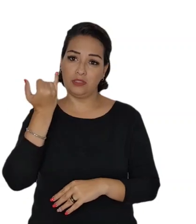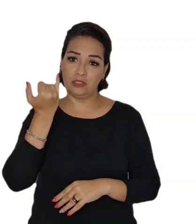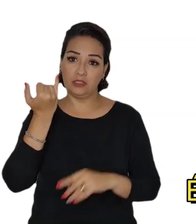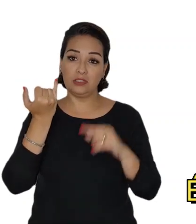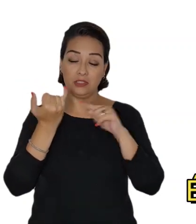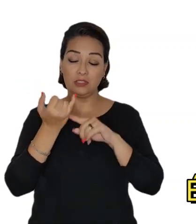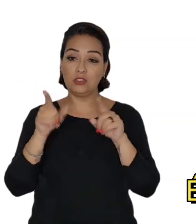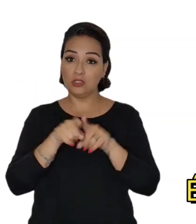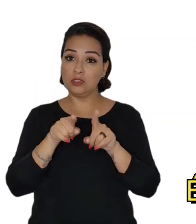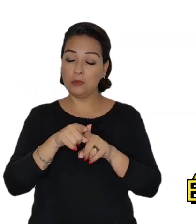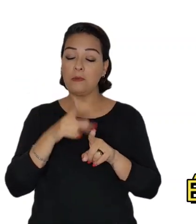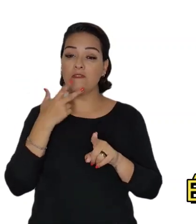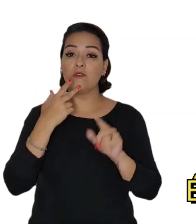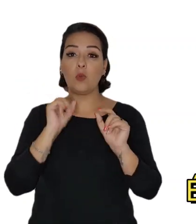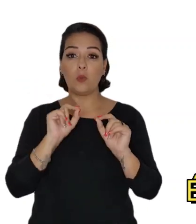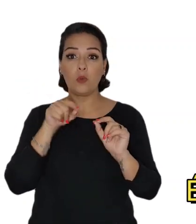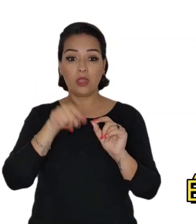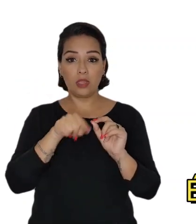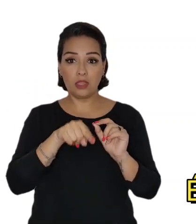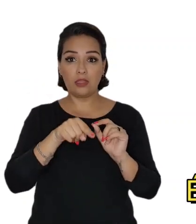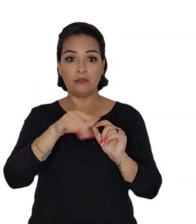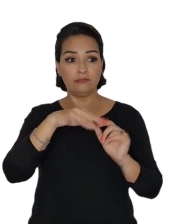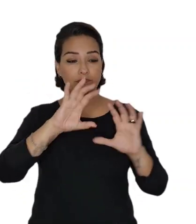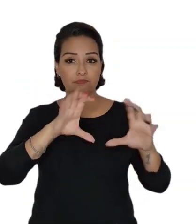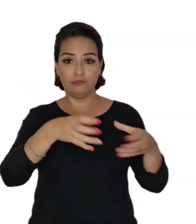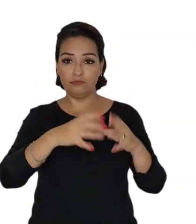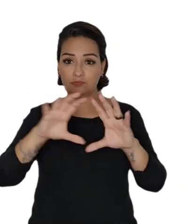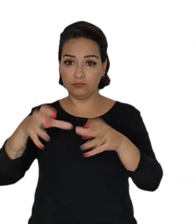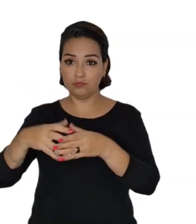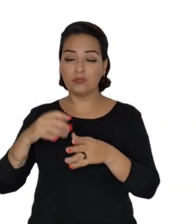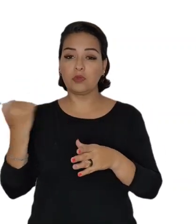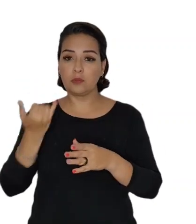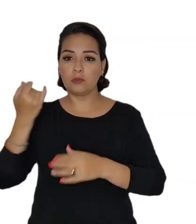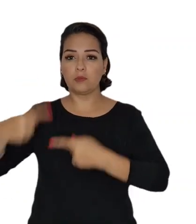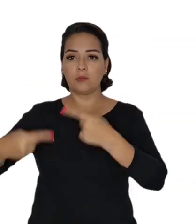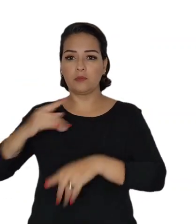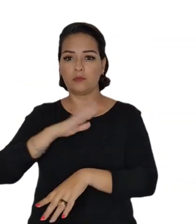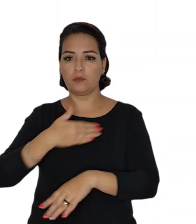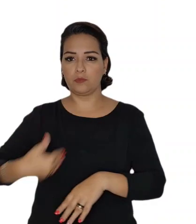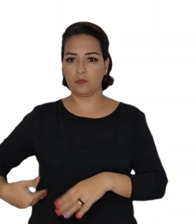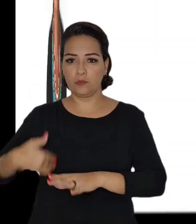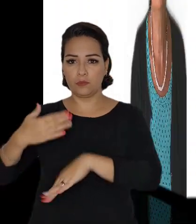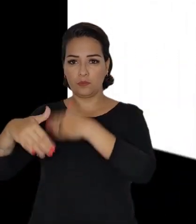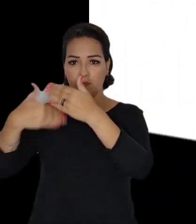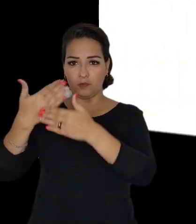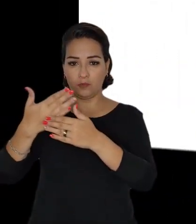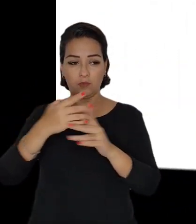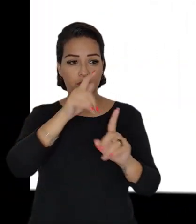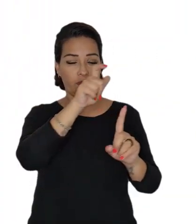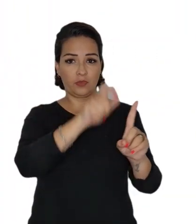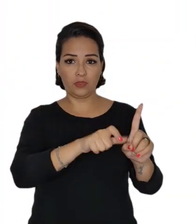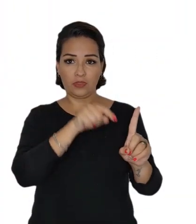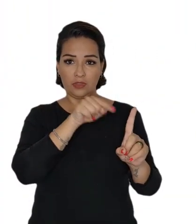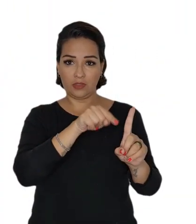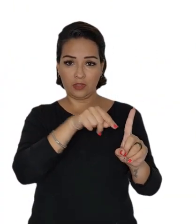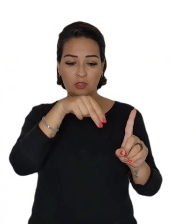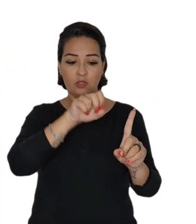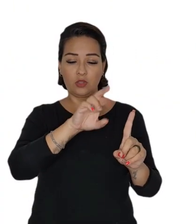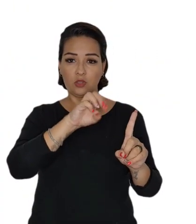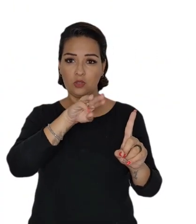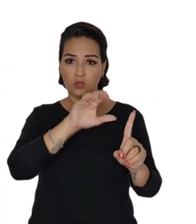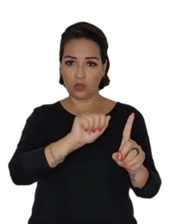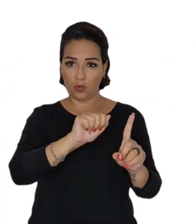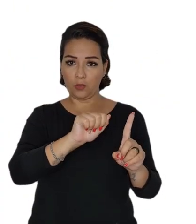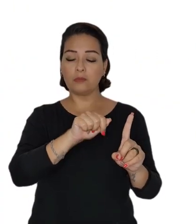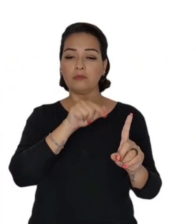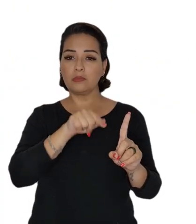importante dizer que as entidades fazem um papel fundamental no processo de política pública. Norma Carvalho, Lar Fabiano